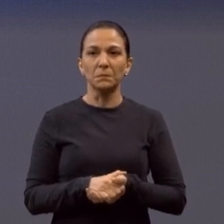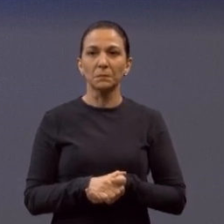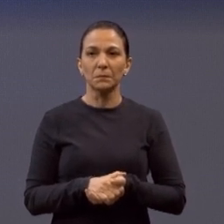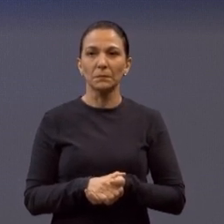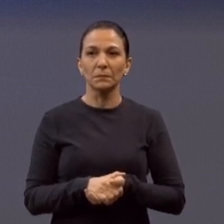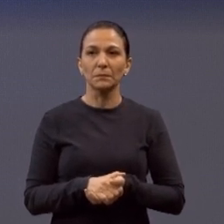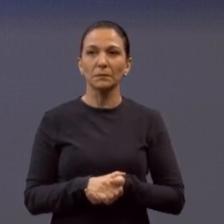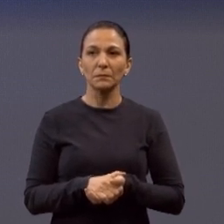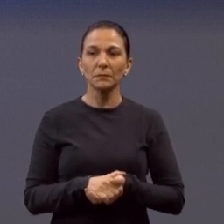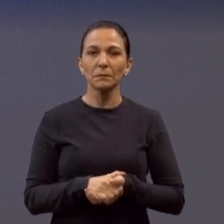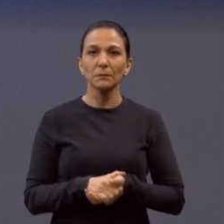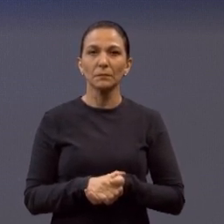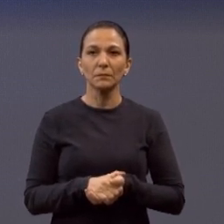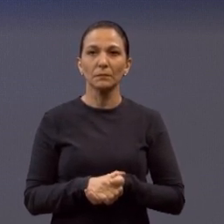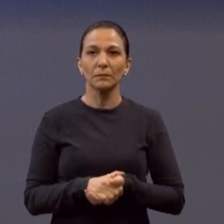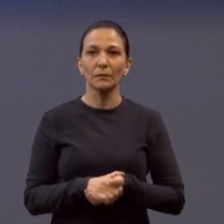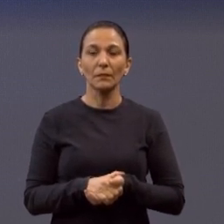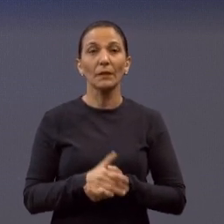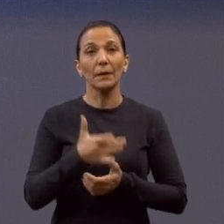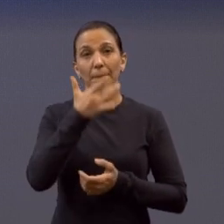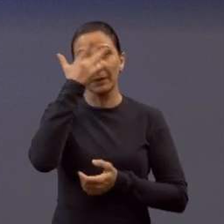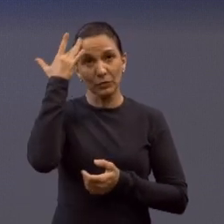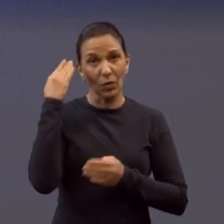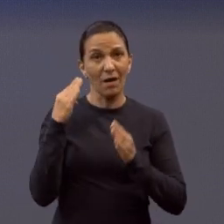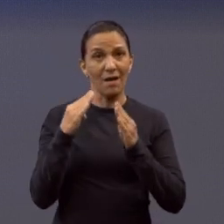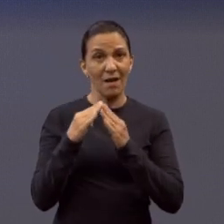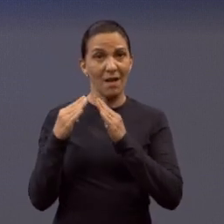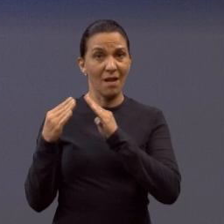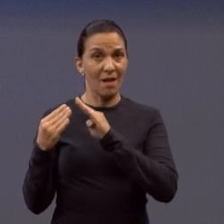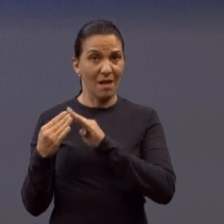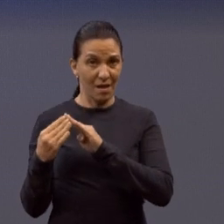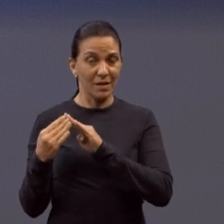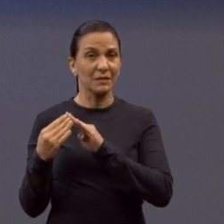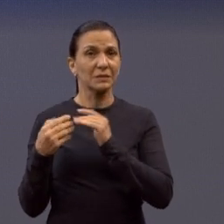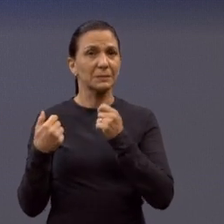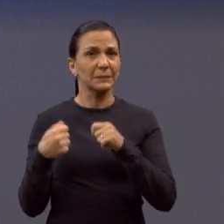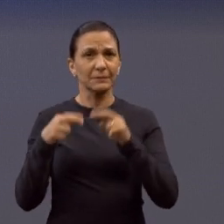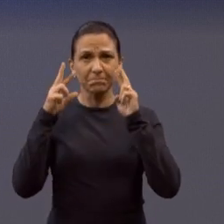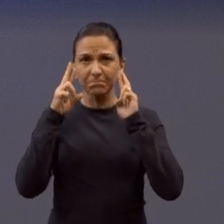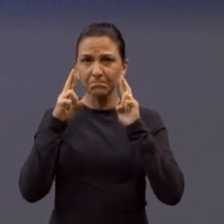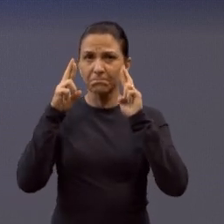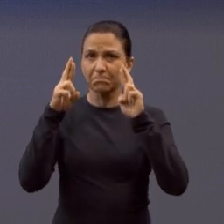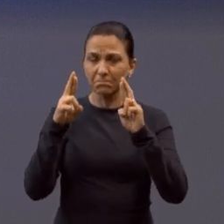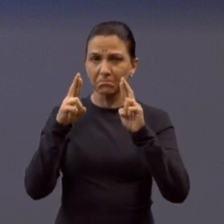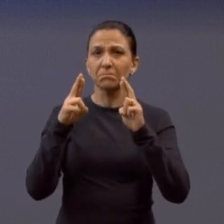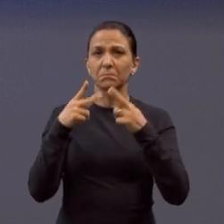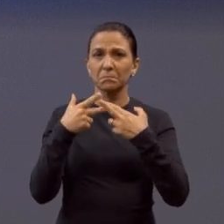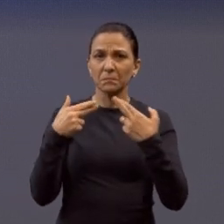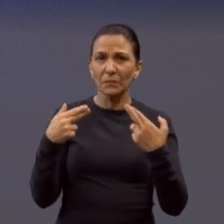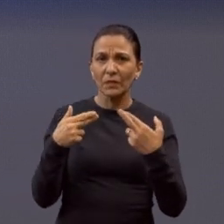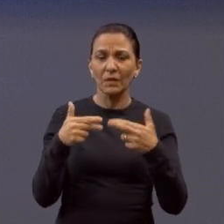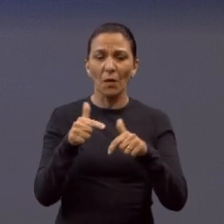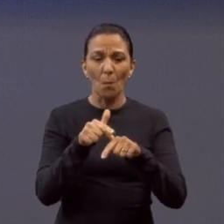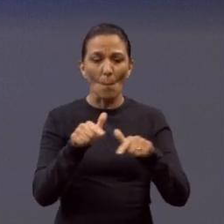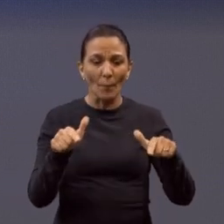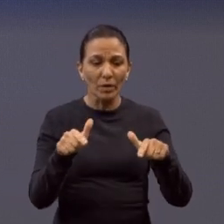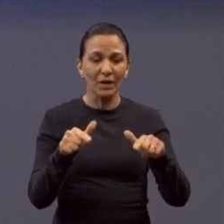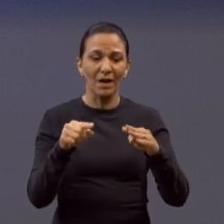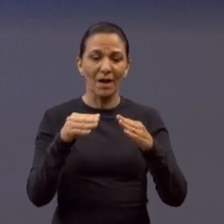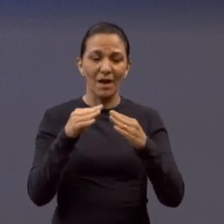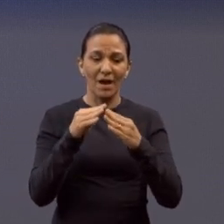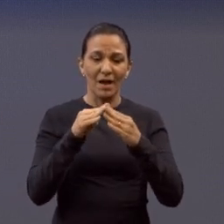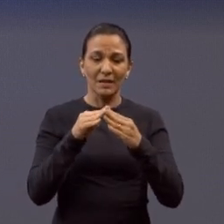Infelizmente, a população ali, os moradores, deviam ter um pouco mais de respeito, pegar as fezes dos seus animais, ter o local